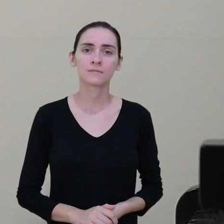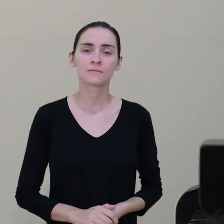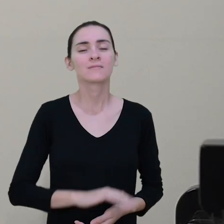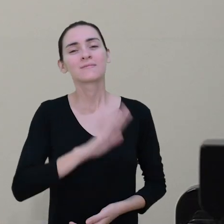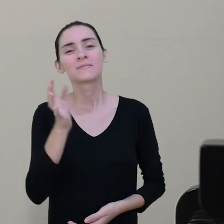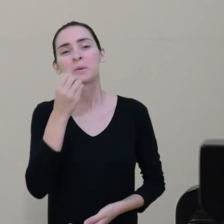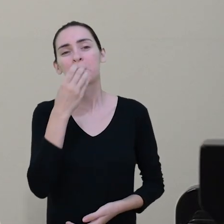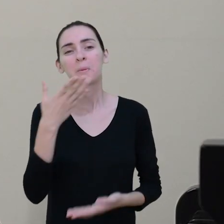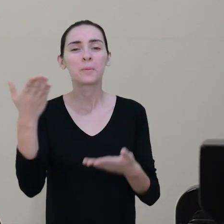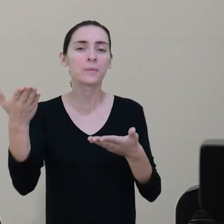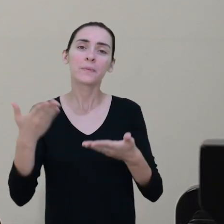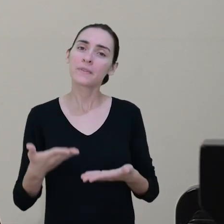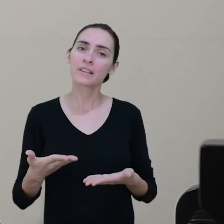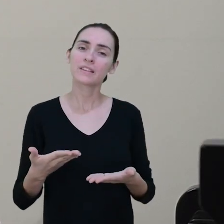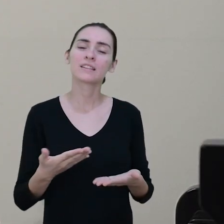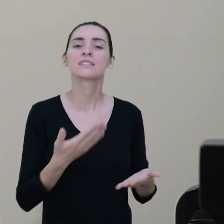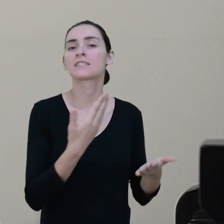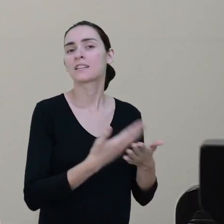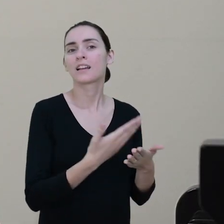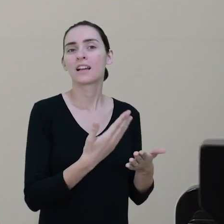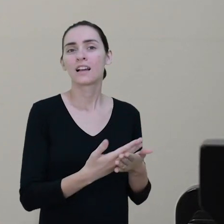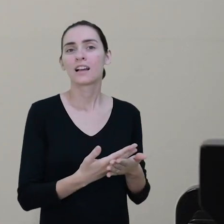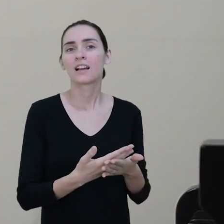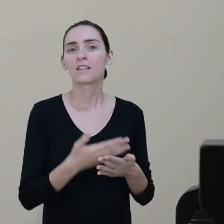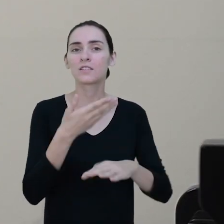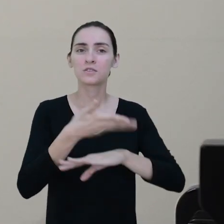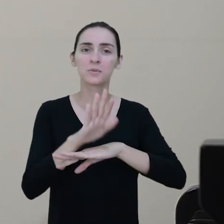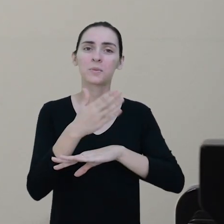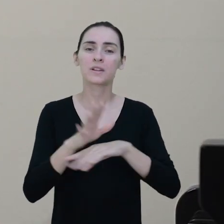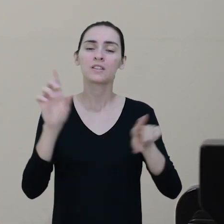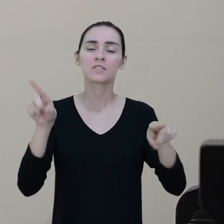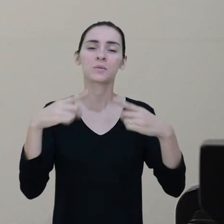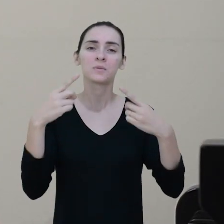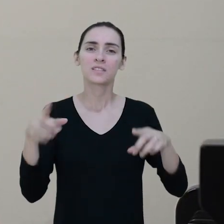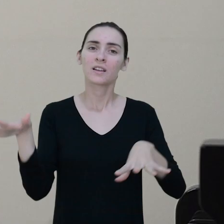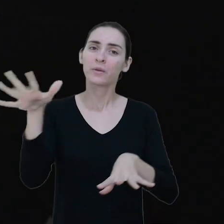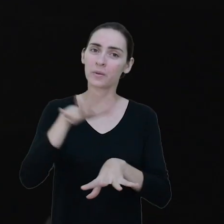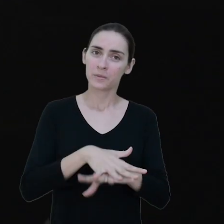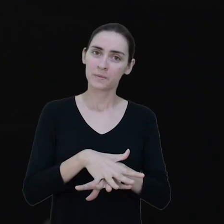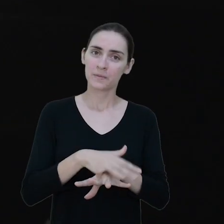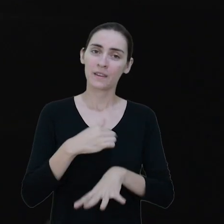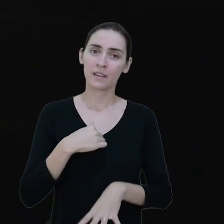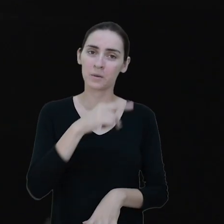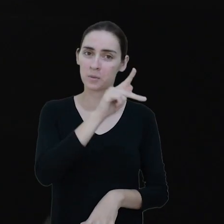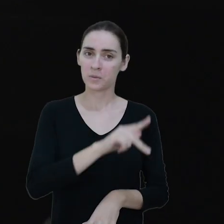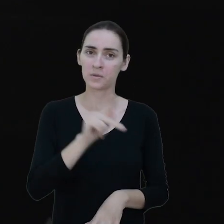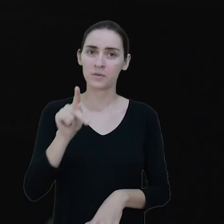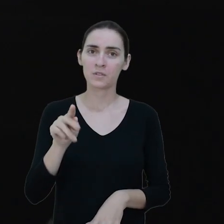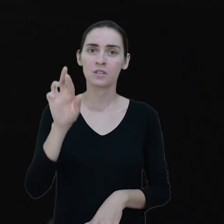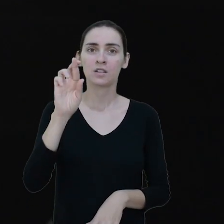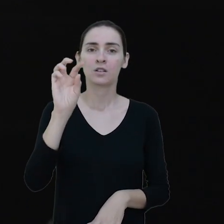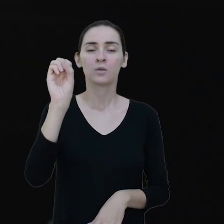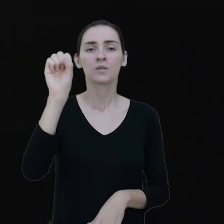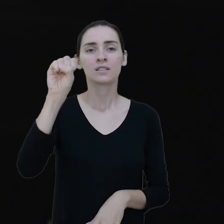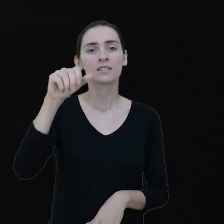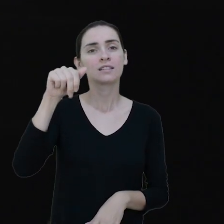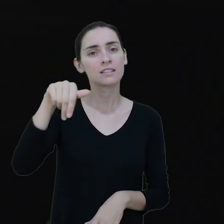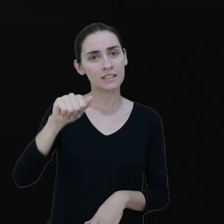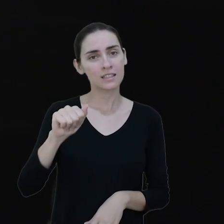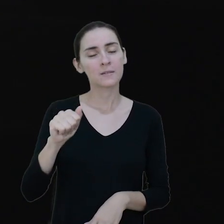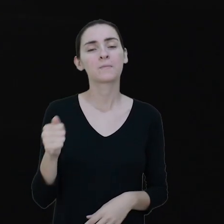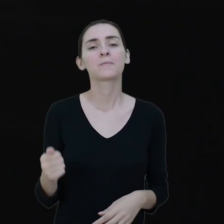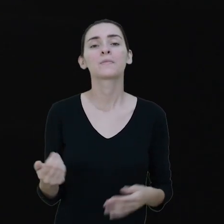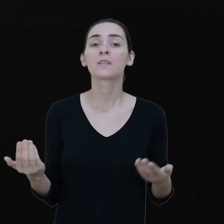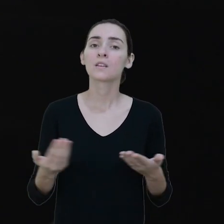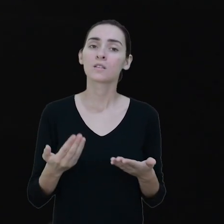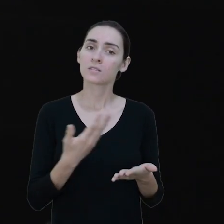Olá, sejam todas bem-vindas e todos bem-vindos às aulas de Práticas Musicais Inclusivas. Eu sou a professora Rosana Olivares e nesta